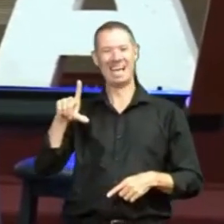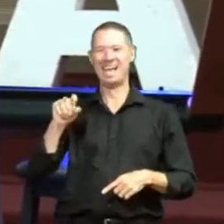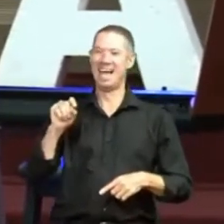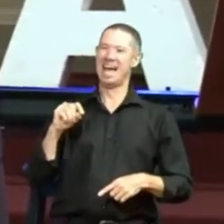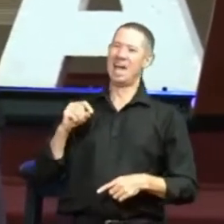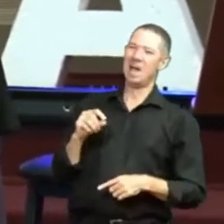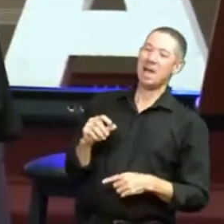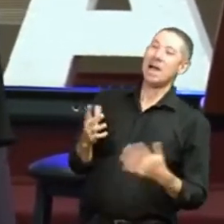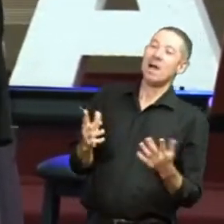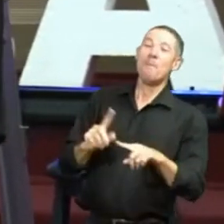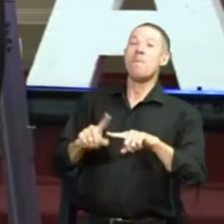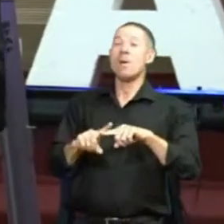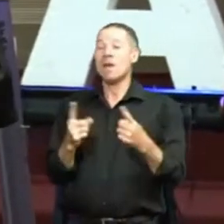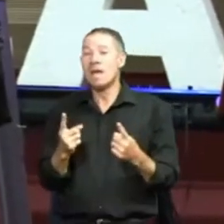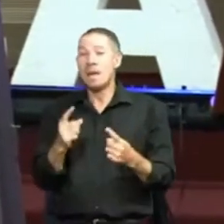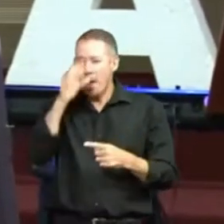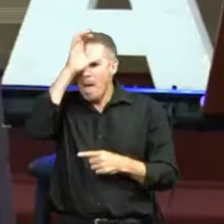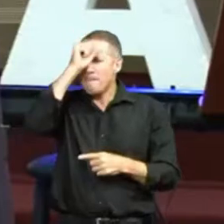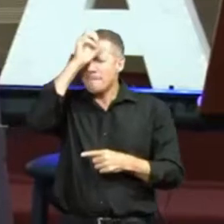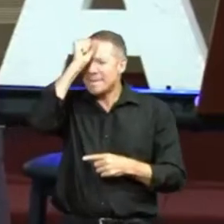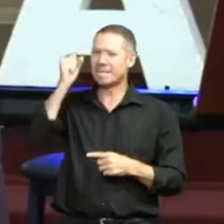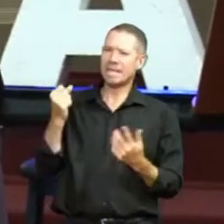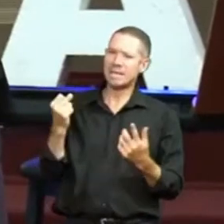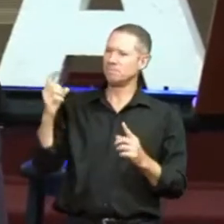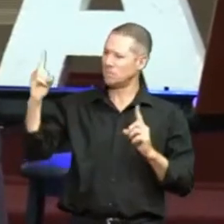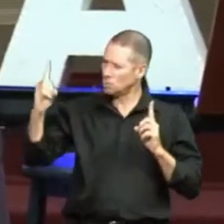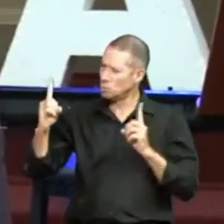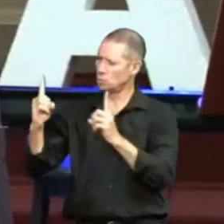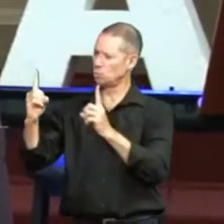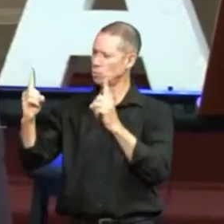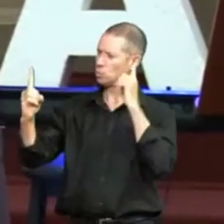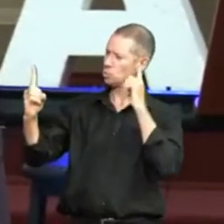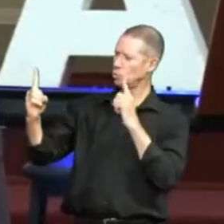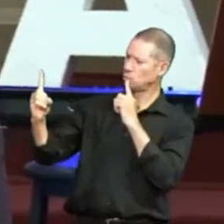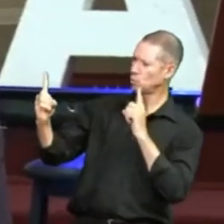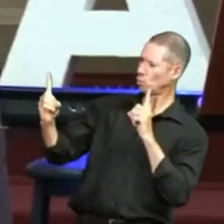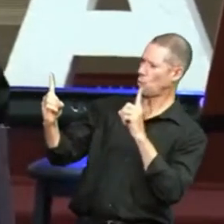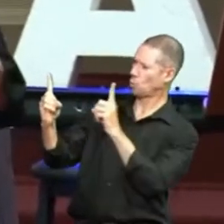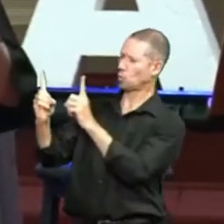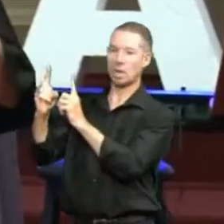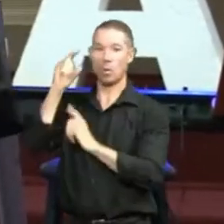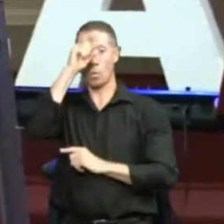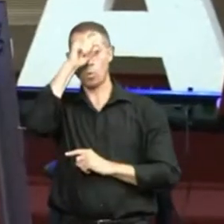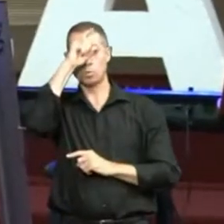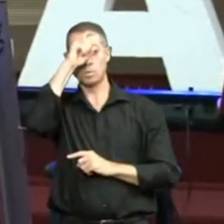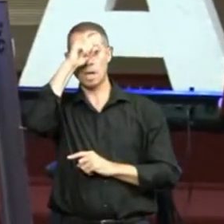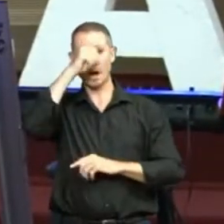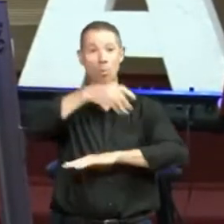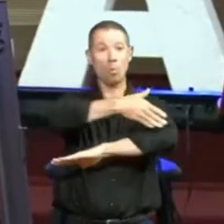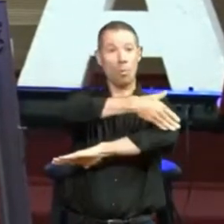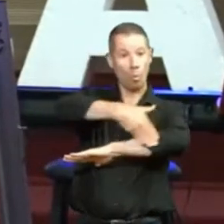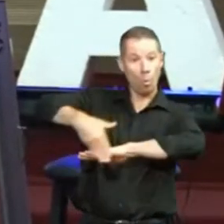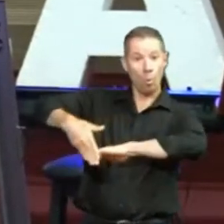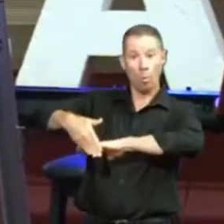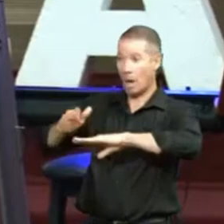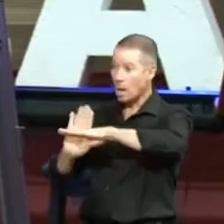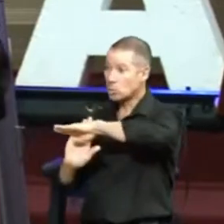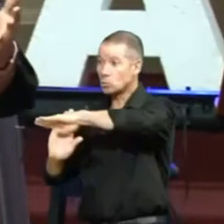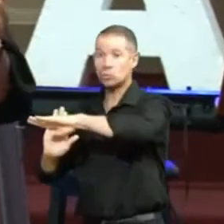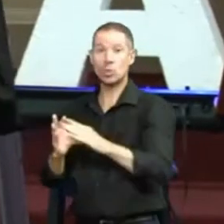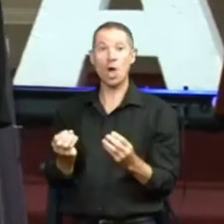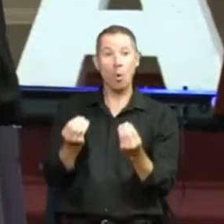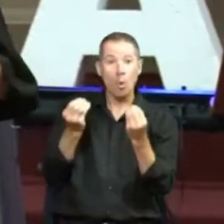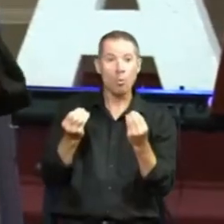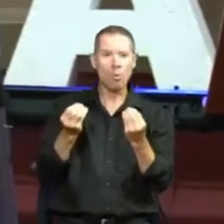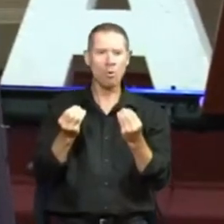imaginou se de repente você se depara com um surdo ou num hospital ou na rua e você precisa socorrer esse surdo e ele está te